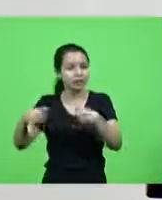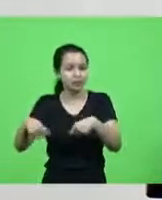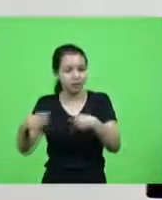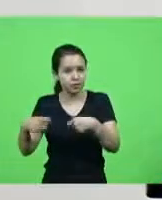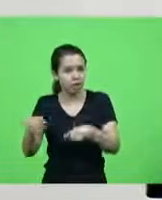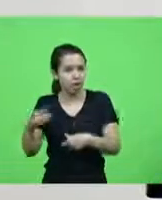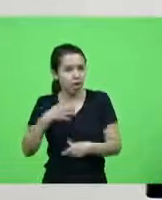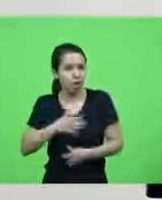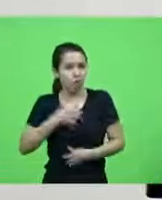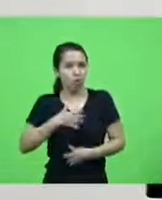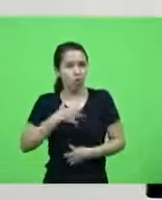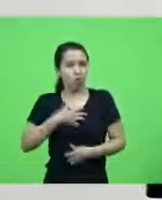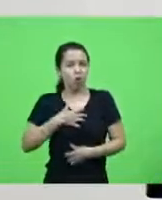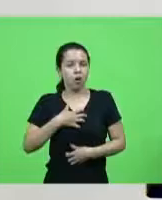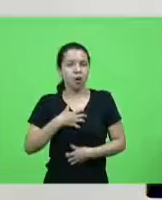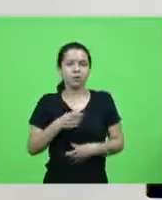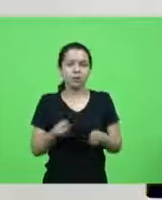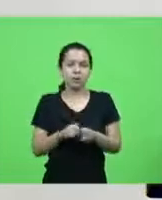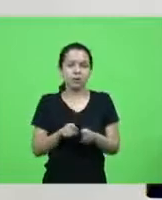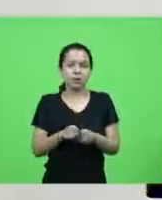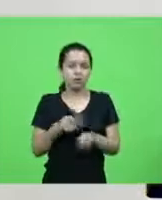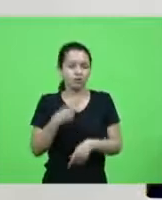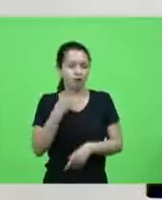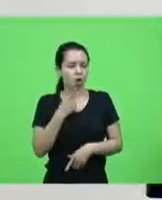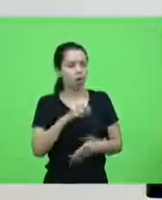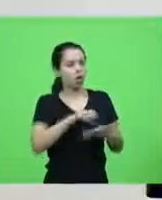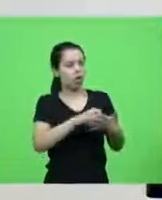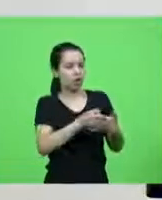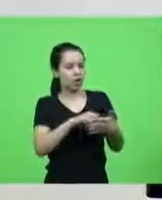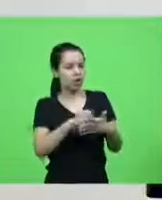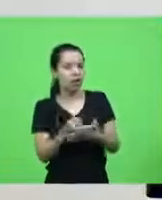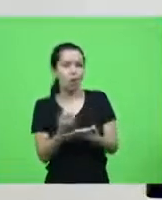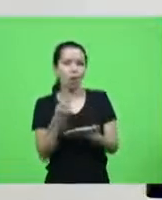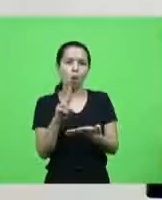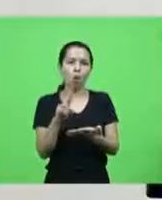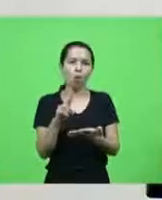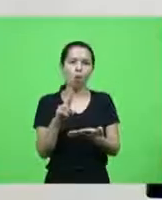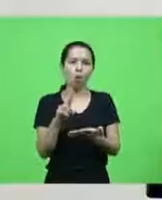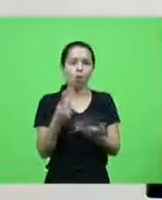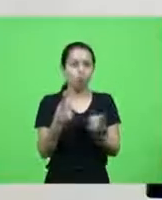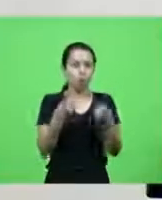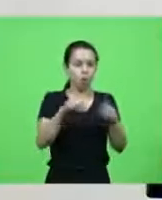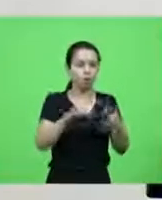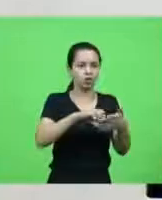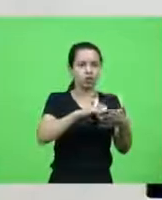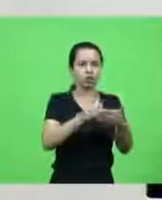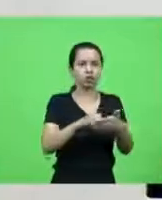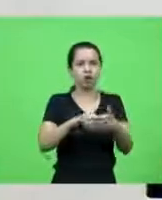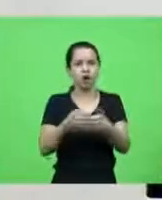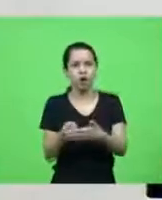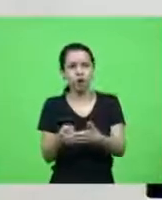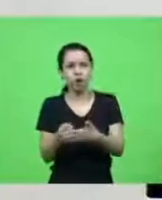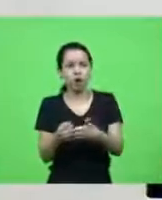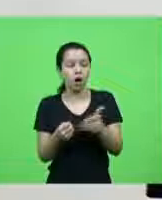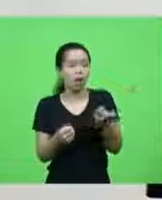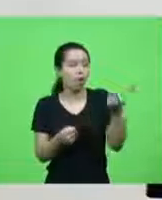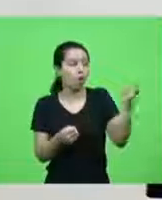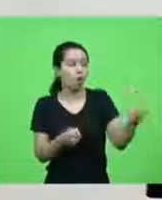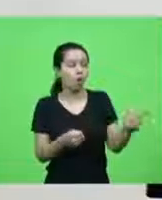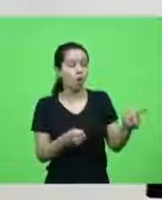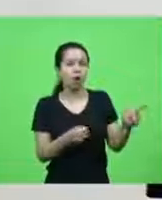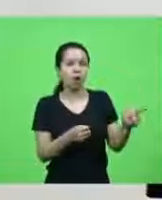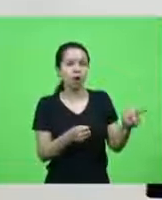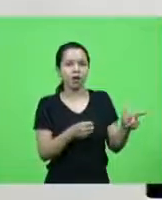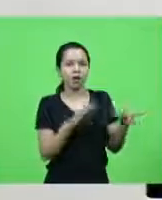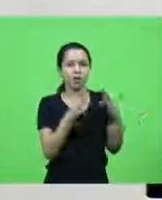quando você diz não eu sou favorável ao lockdown ou contra o lockdown na outra vertente na outra ponta alguém que de repente perdeu a